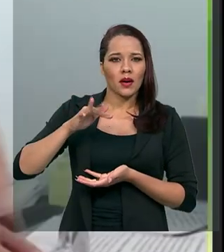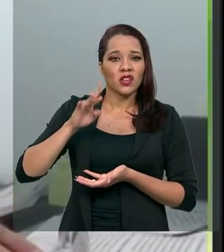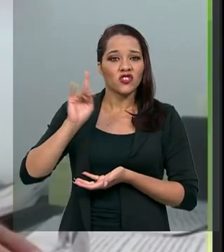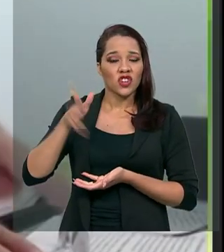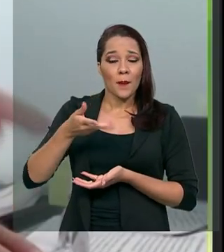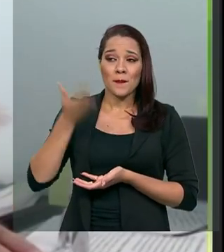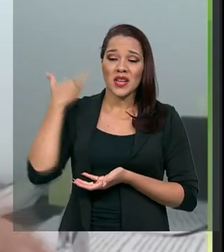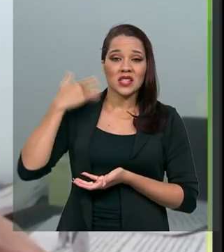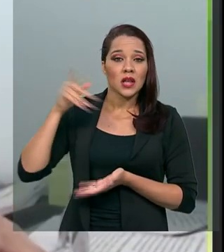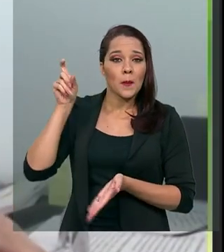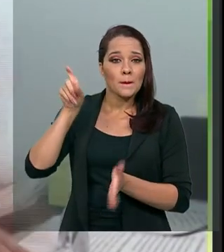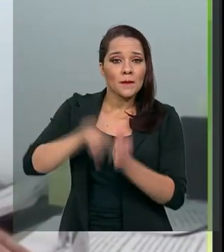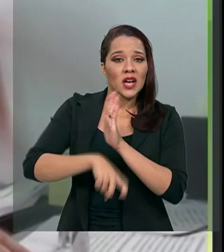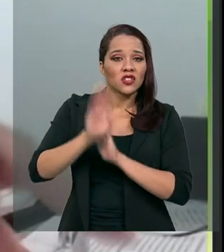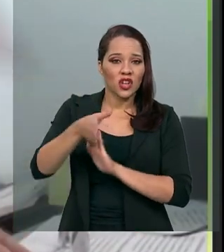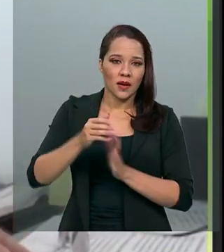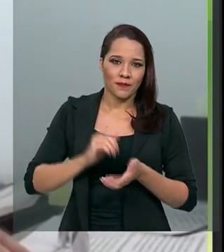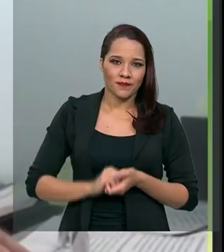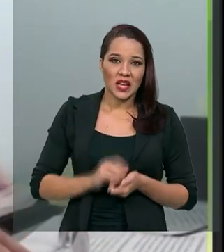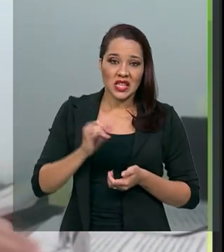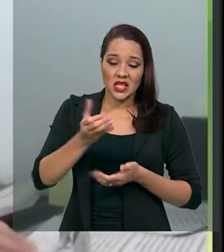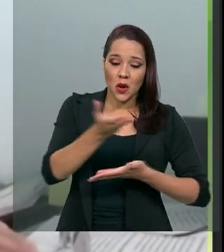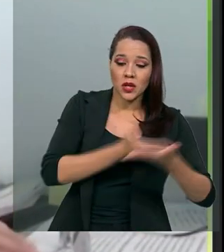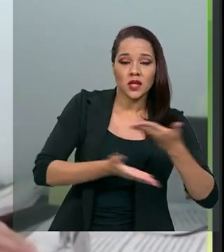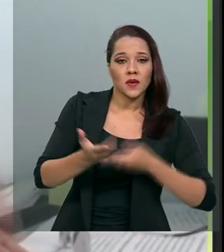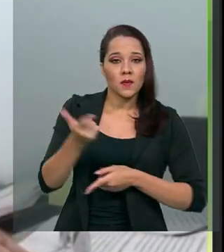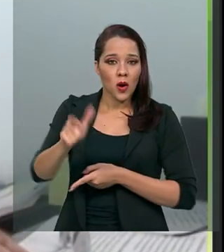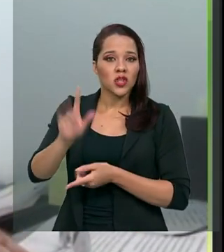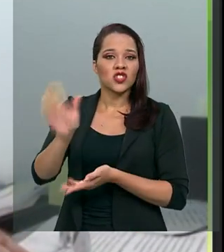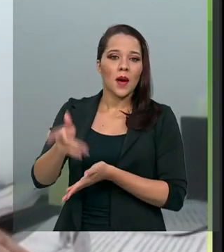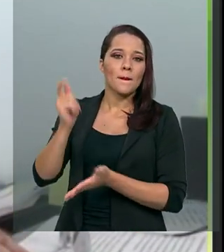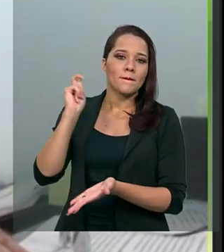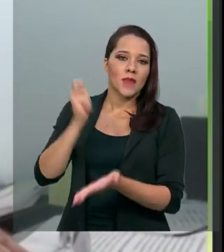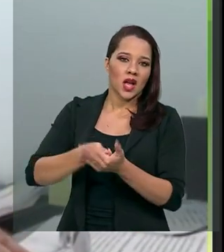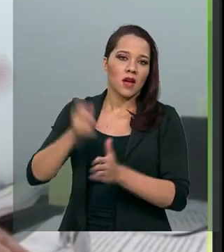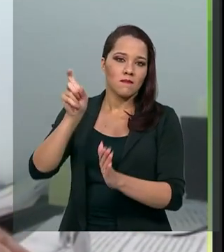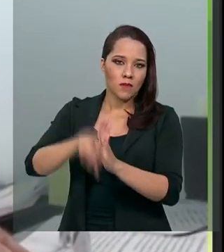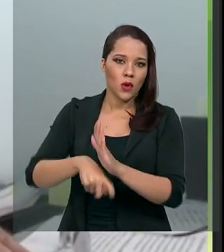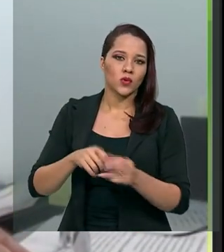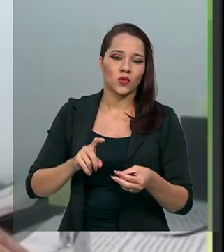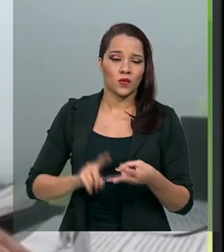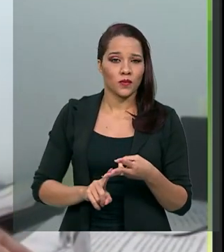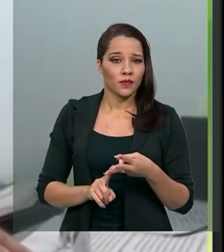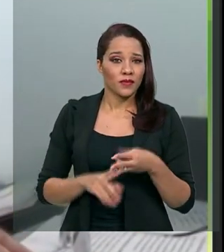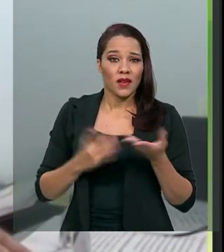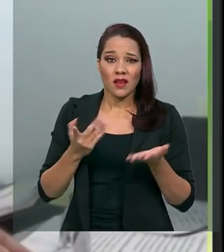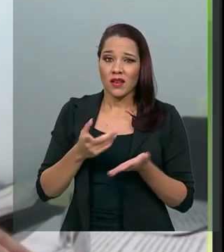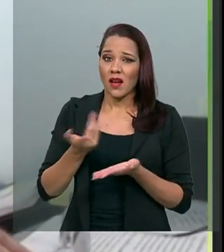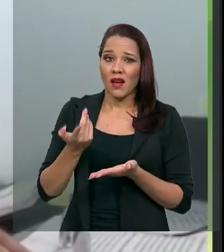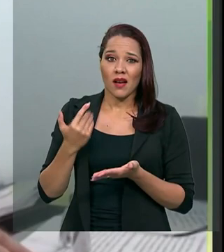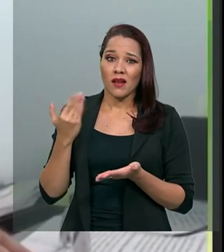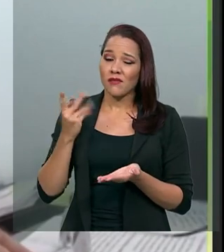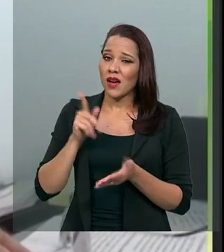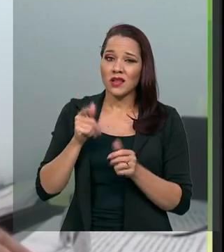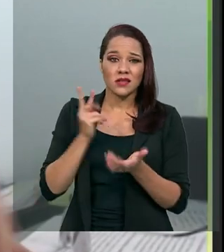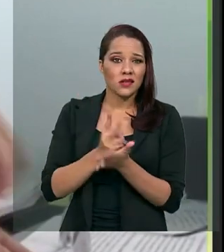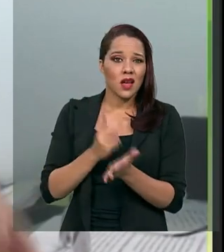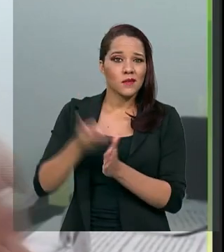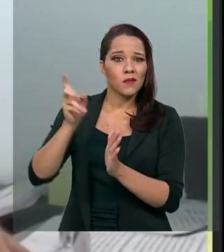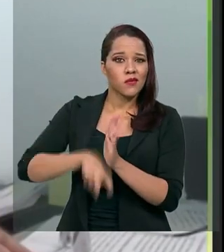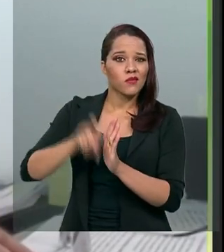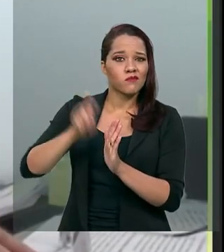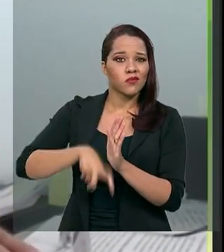bem, foi taxada quando você transmitiu o bem e é taxada permanentemente